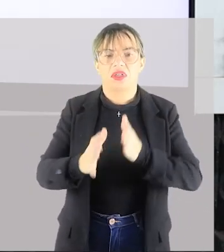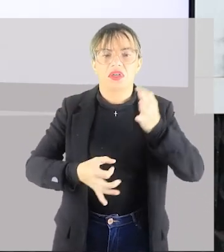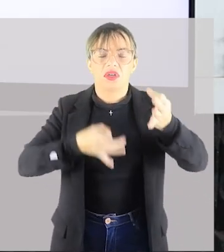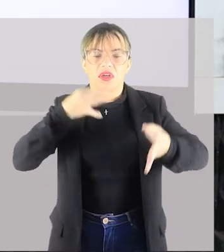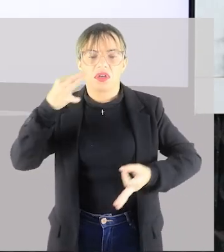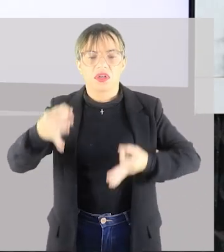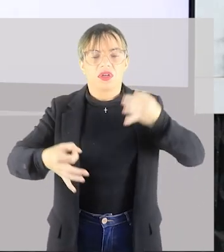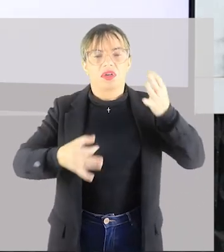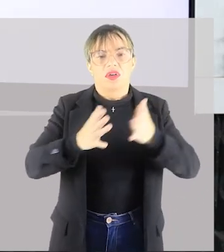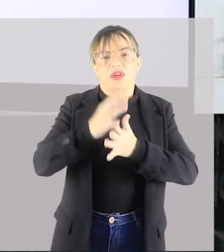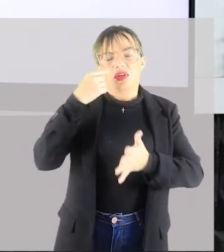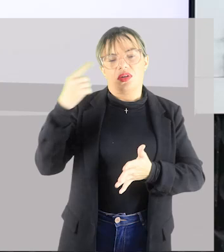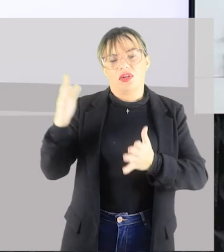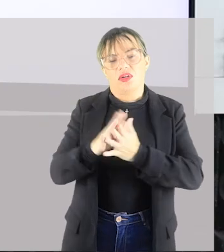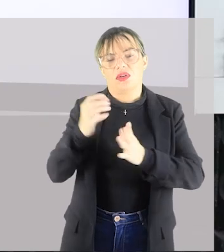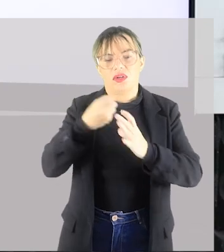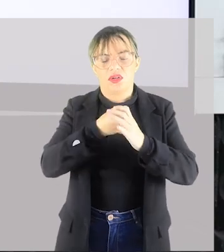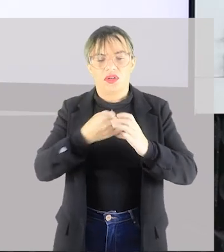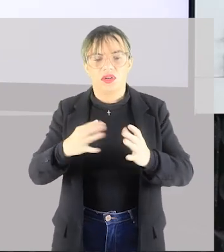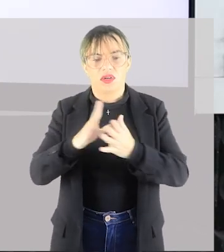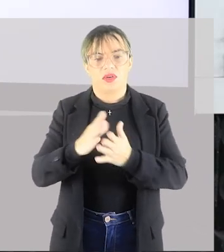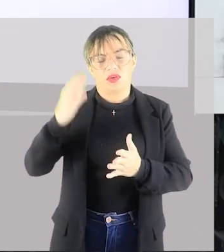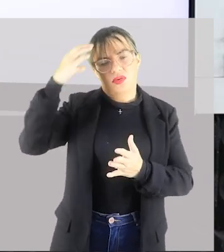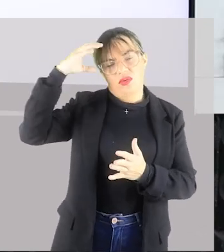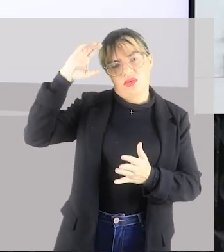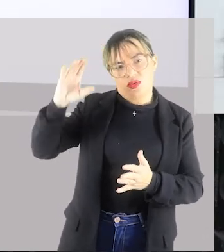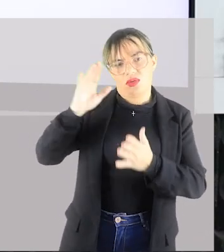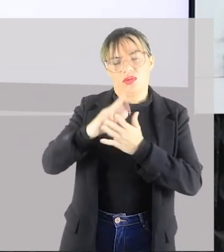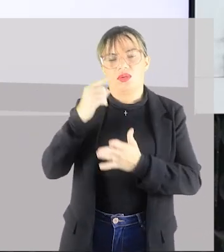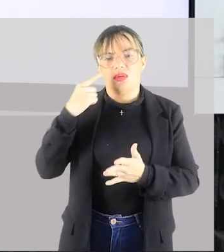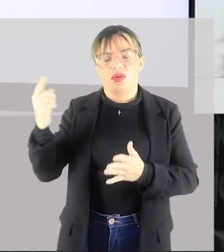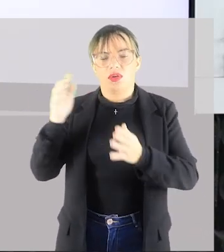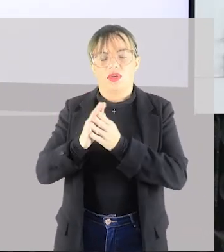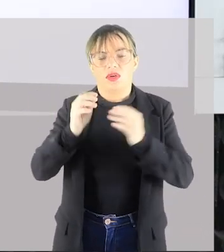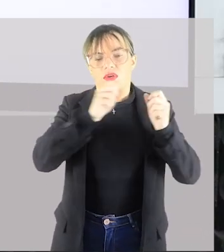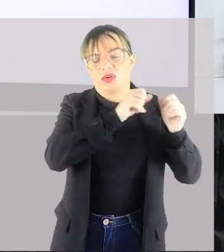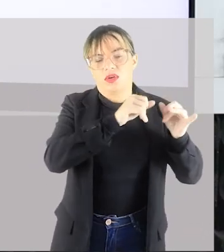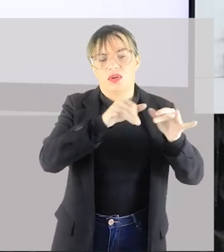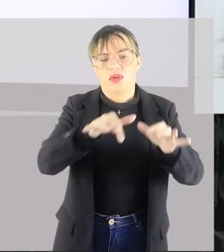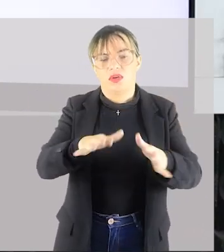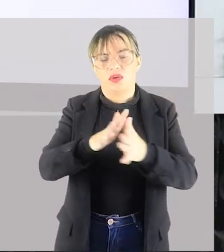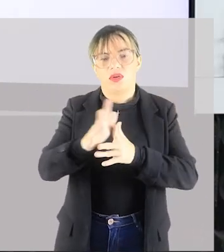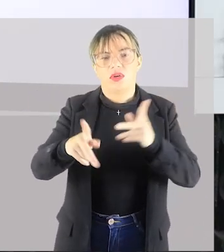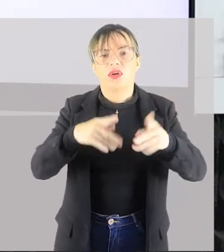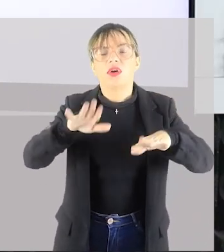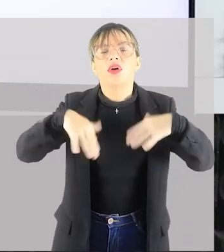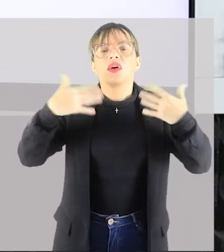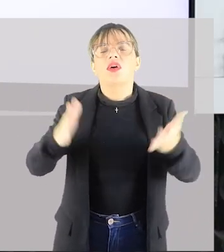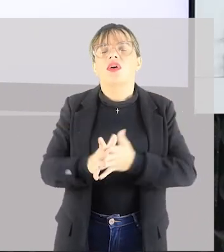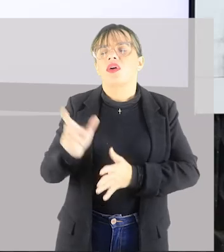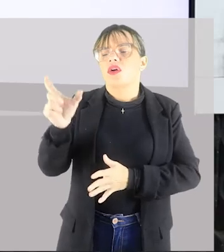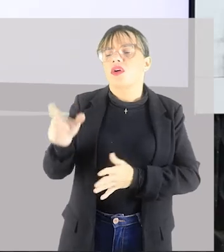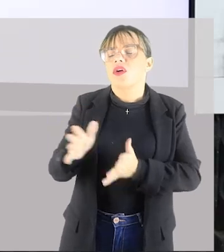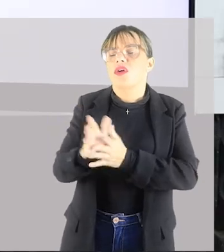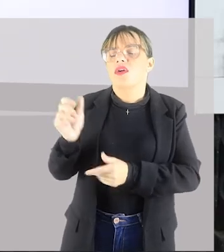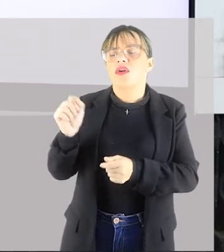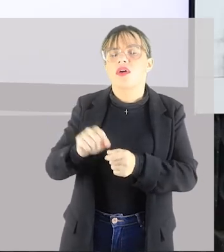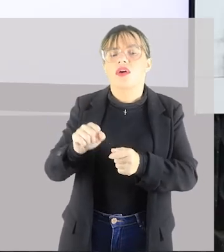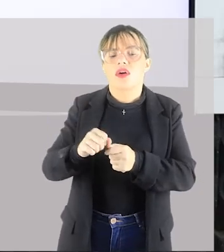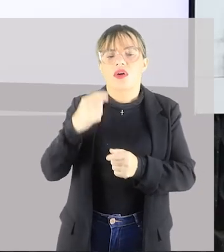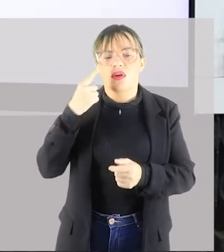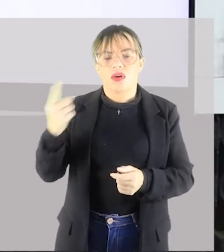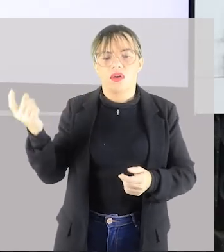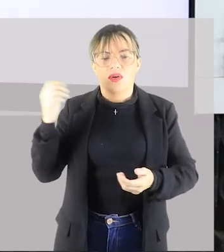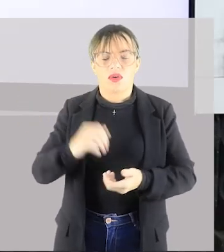essa é uma característica da cultura de massa. E quem faz isso? Quem produz a cultura de massa?